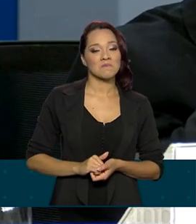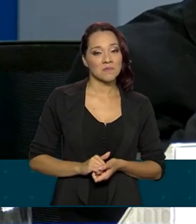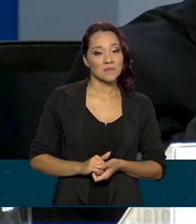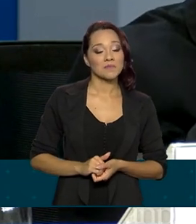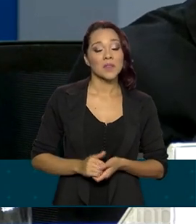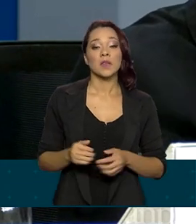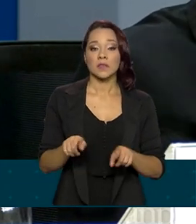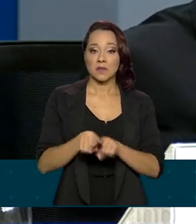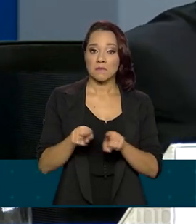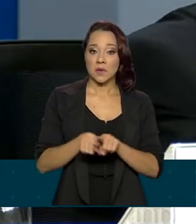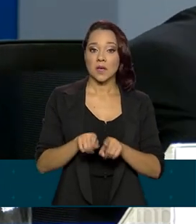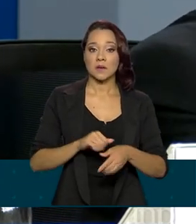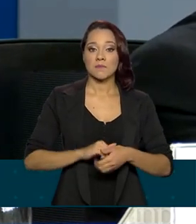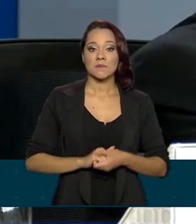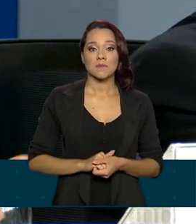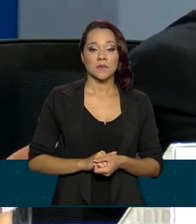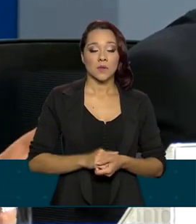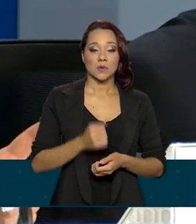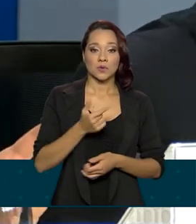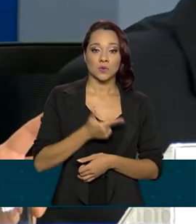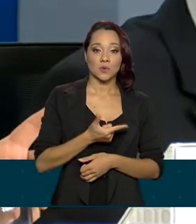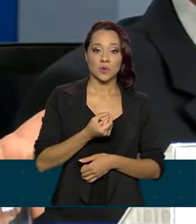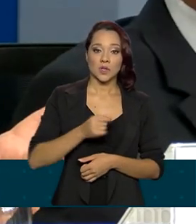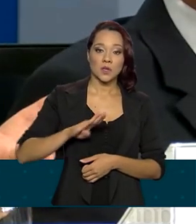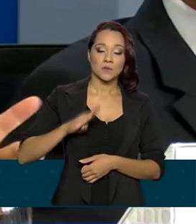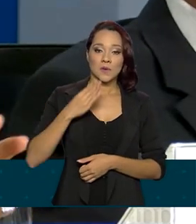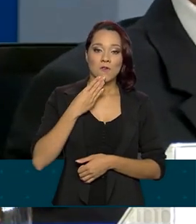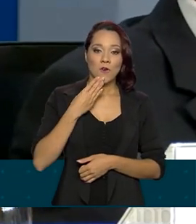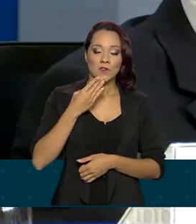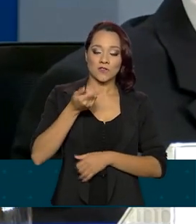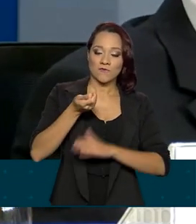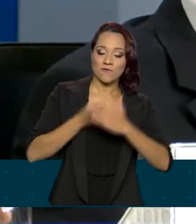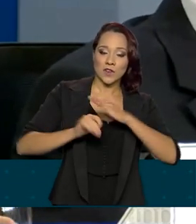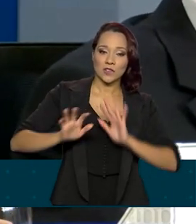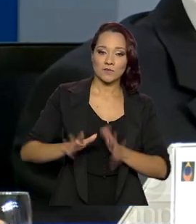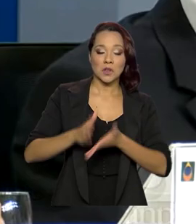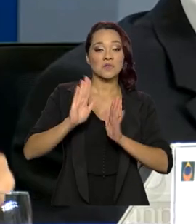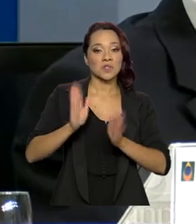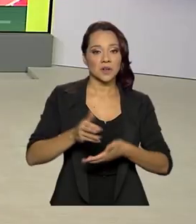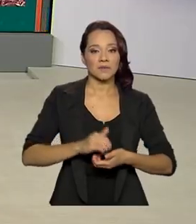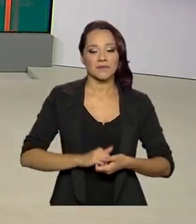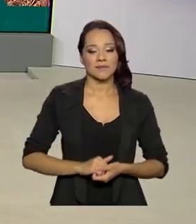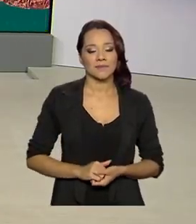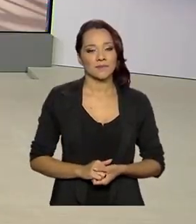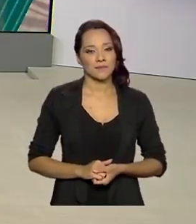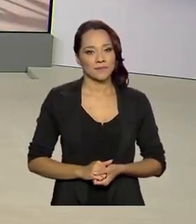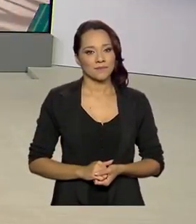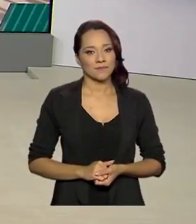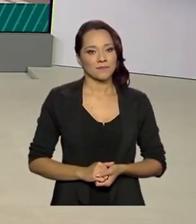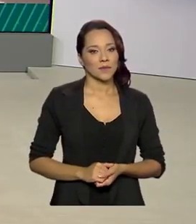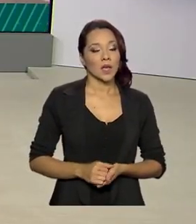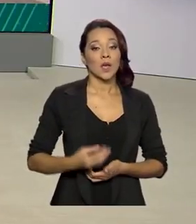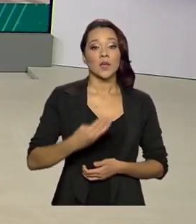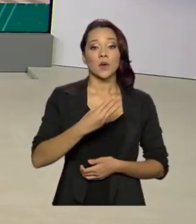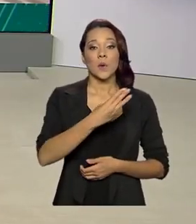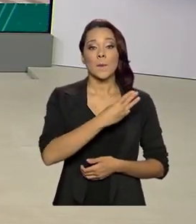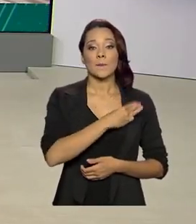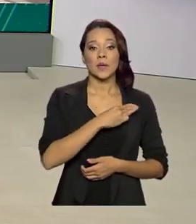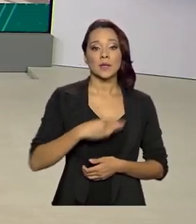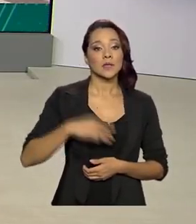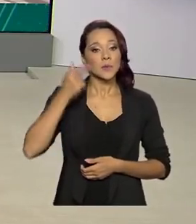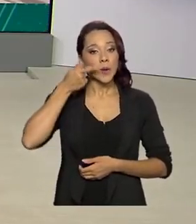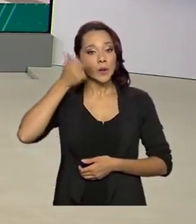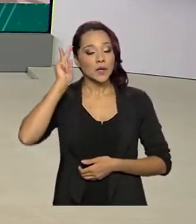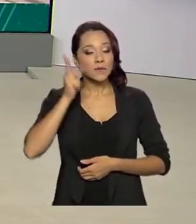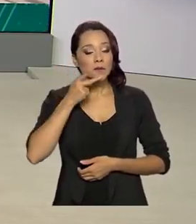E também nos 200 bilhões de compromissos de investimentos já assumidos. E o ministro Paulo Guedes afirmou